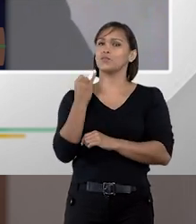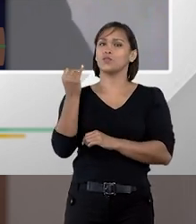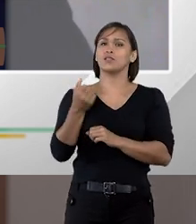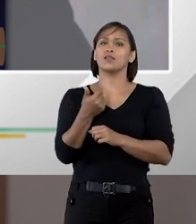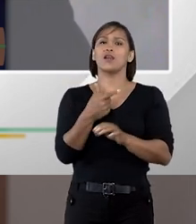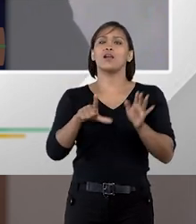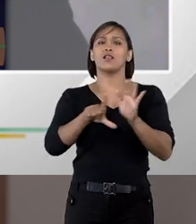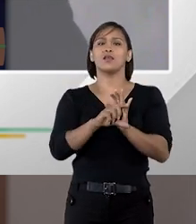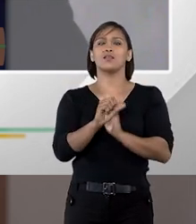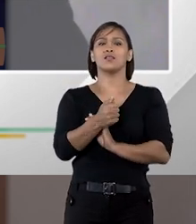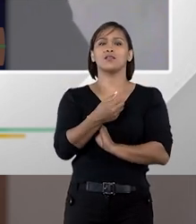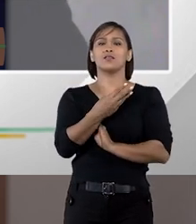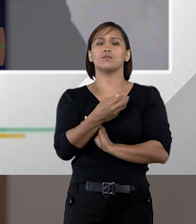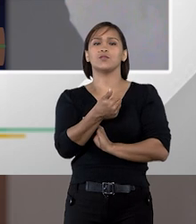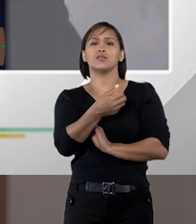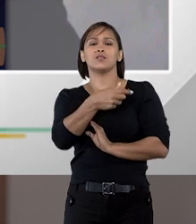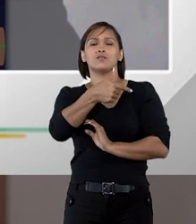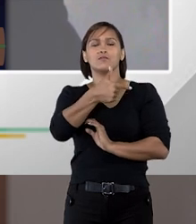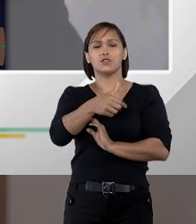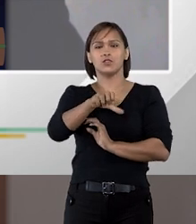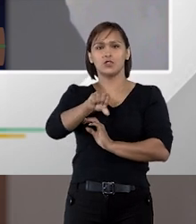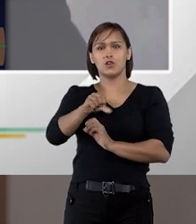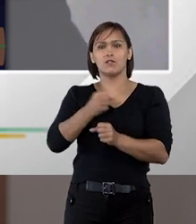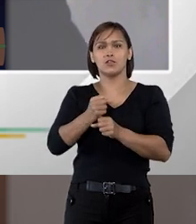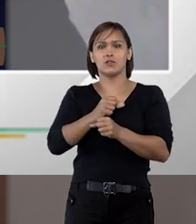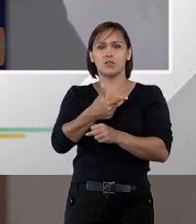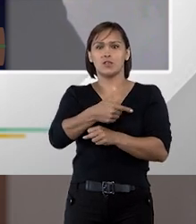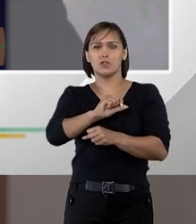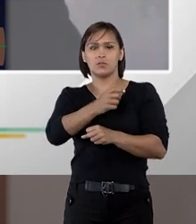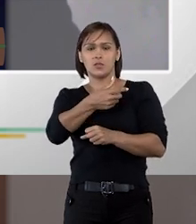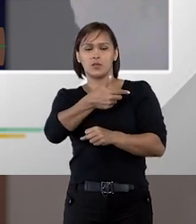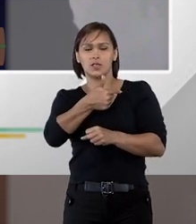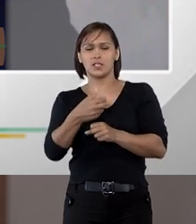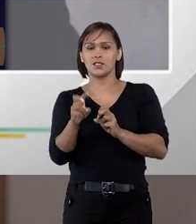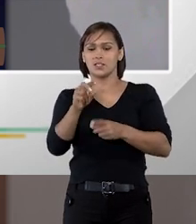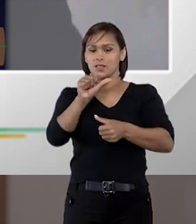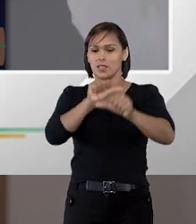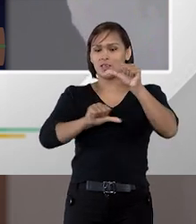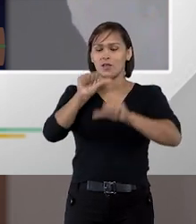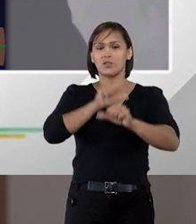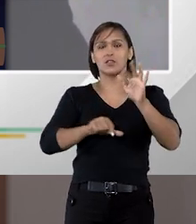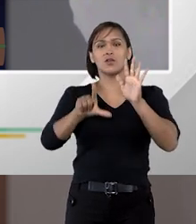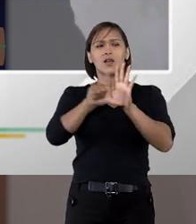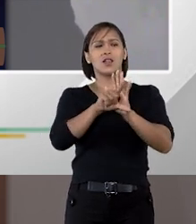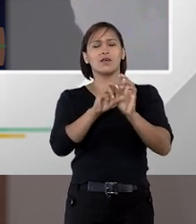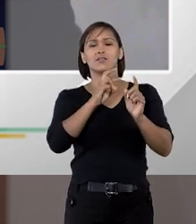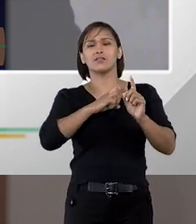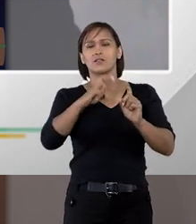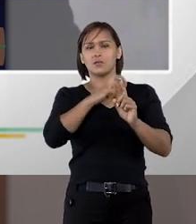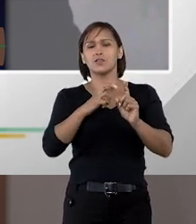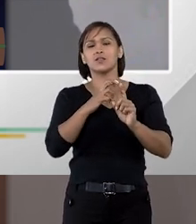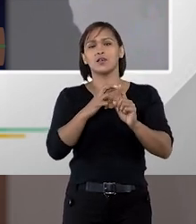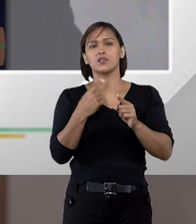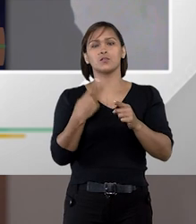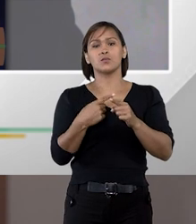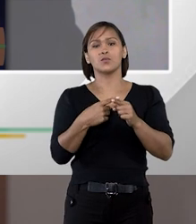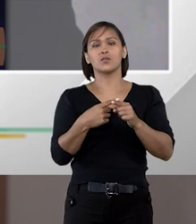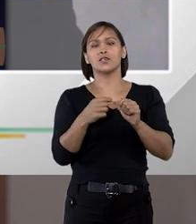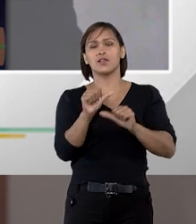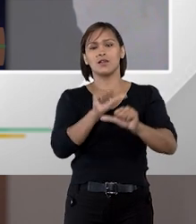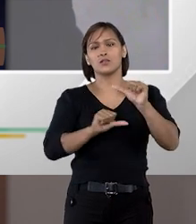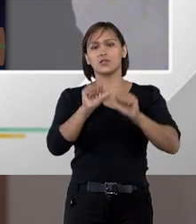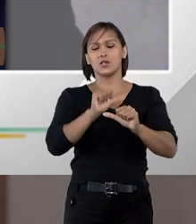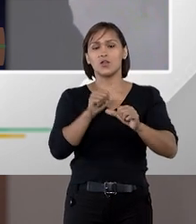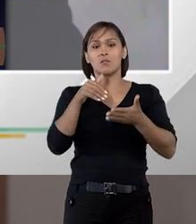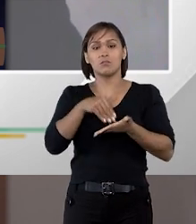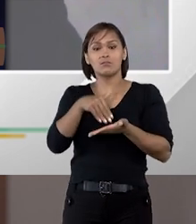lei 13.129 de 2015 que alterou a lei de arbitragem e alterou a lei de arbitragem para